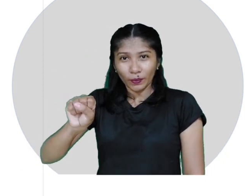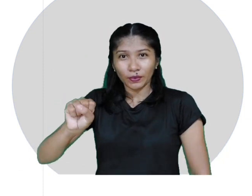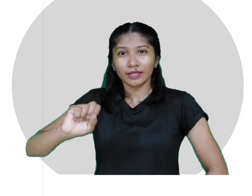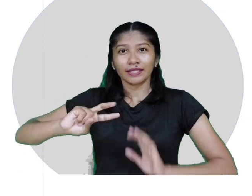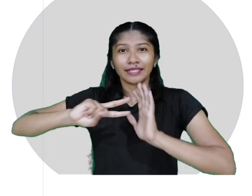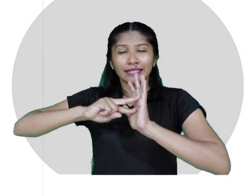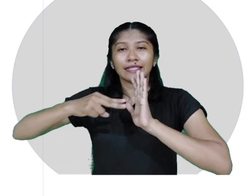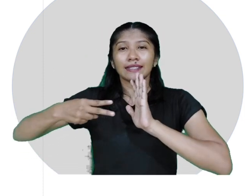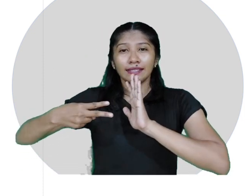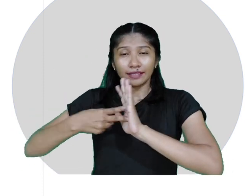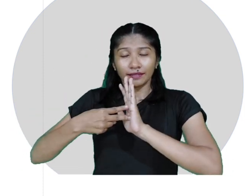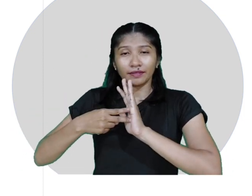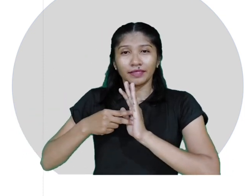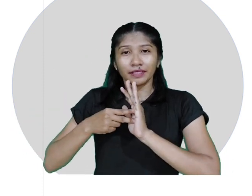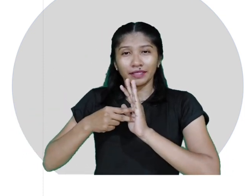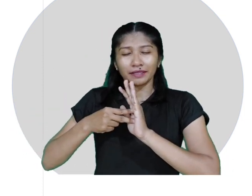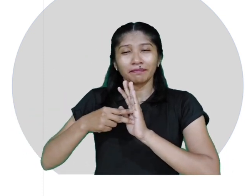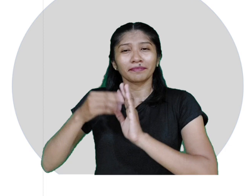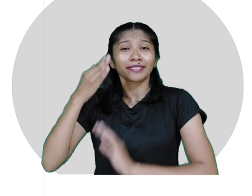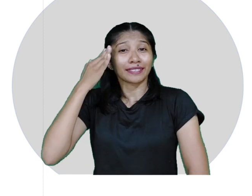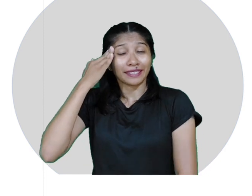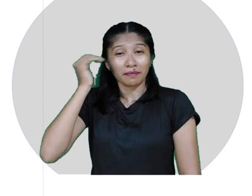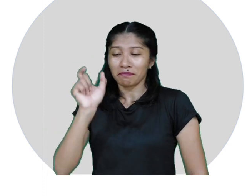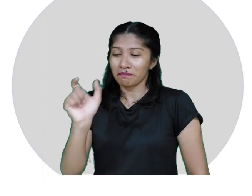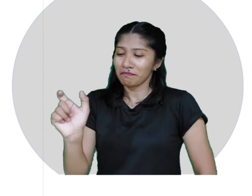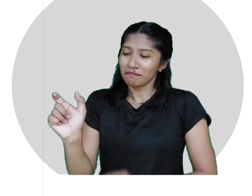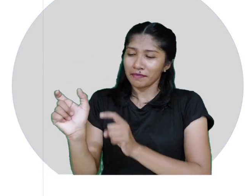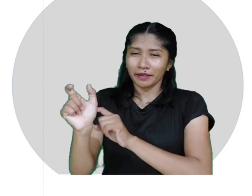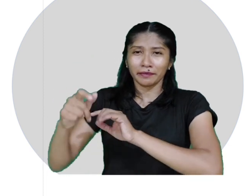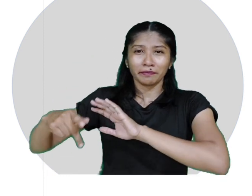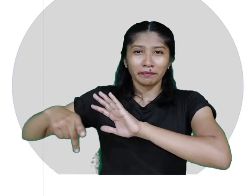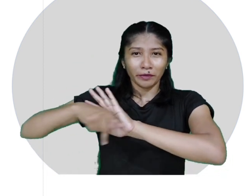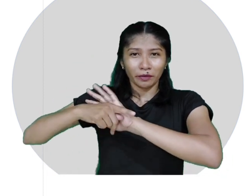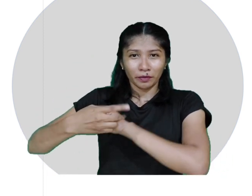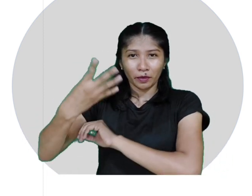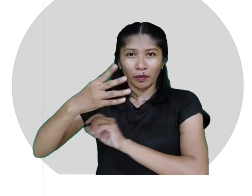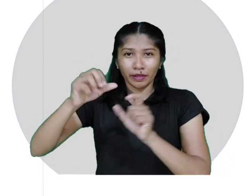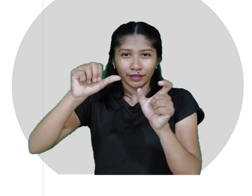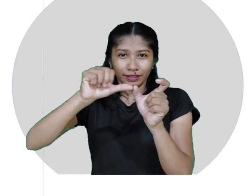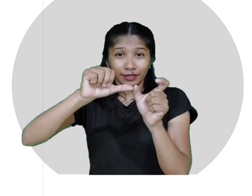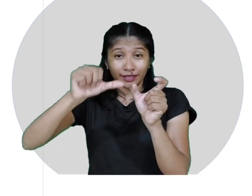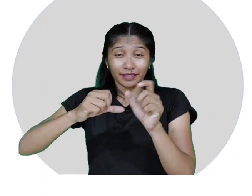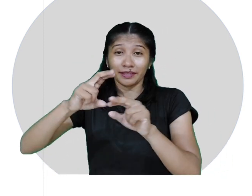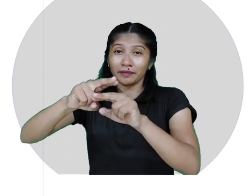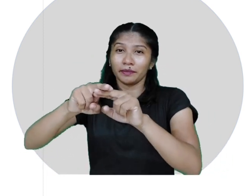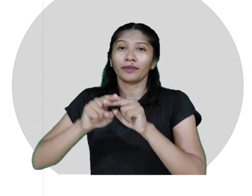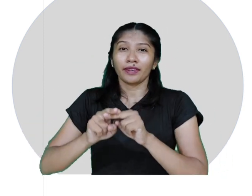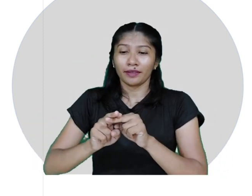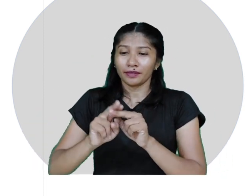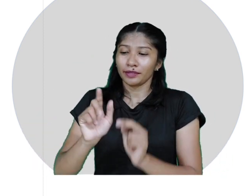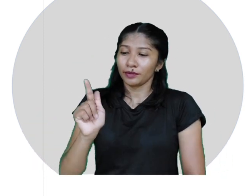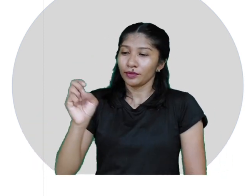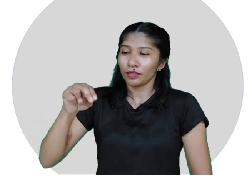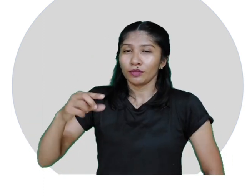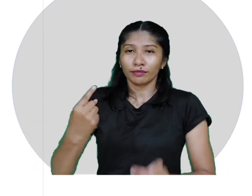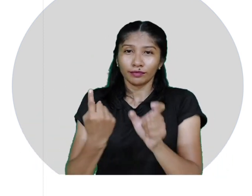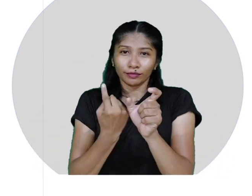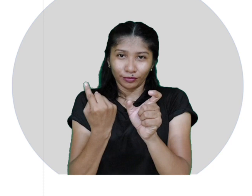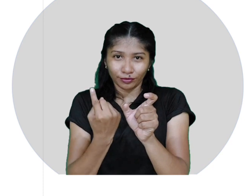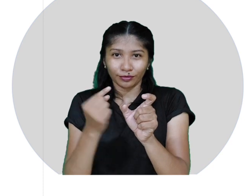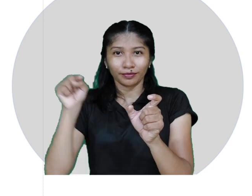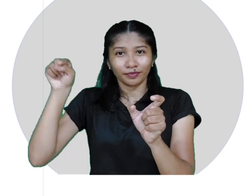chifre. Sabemos que esta palavra pertence à quarta declinação, por causa do seu genitivo singular, em us.